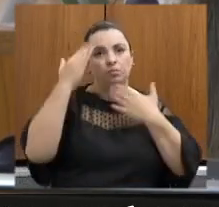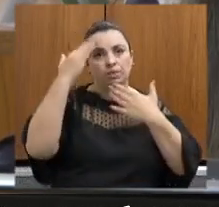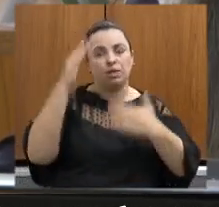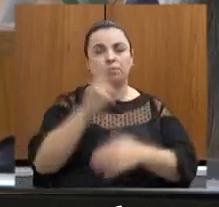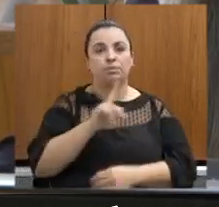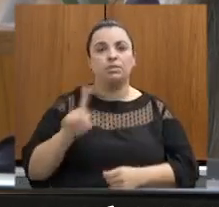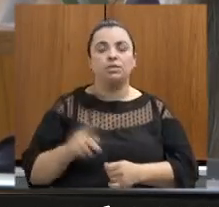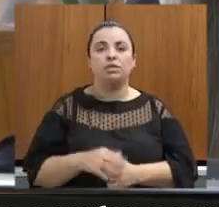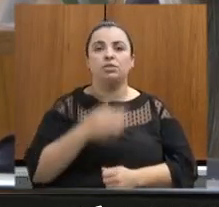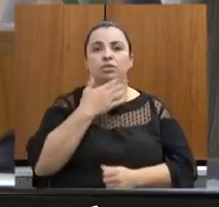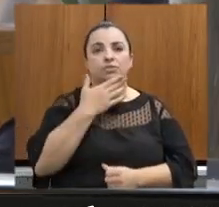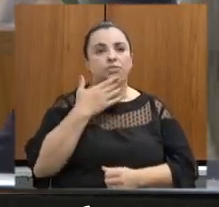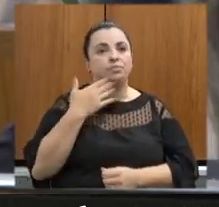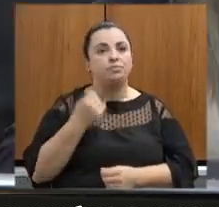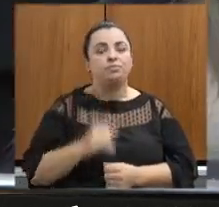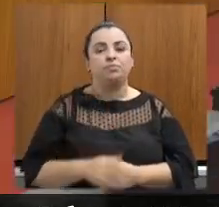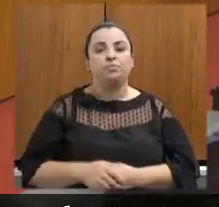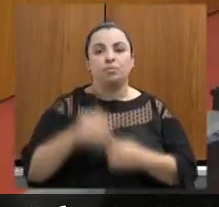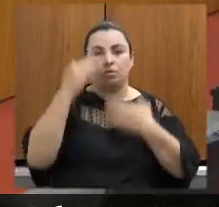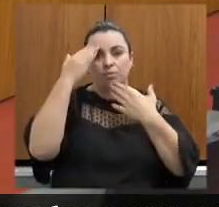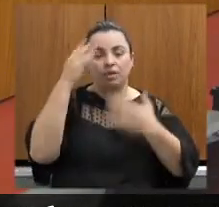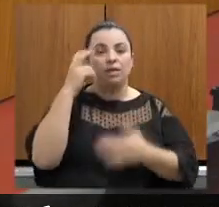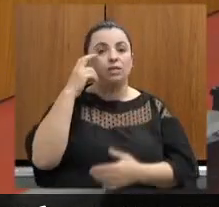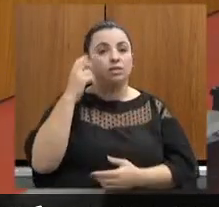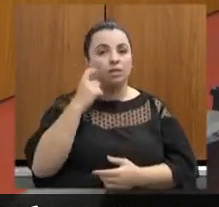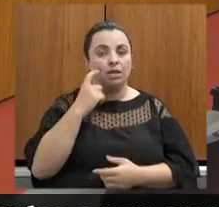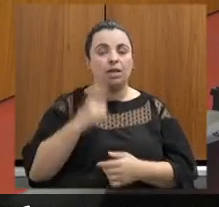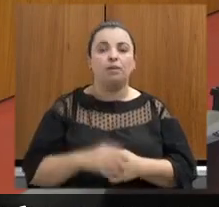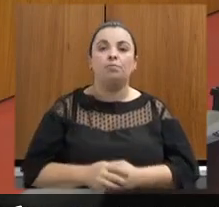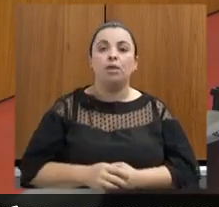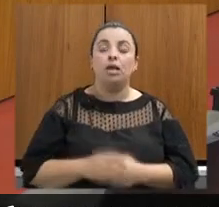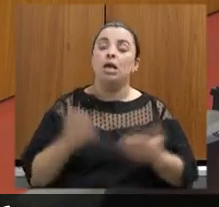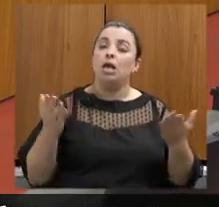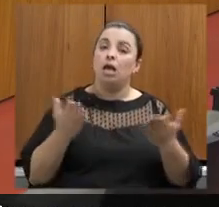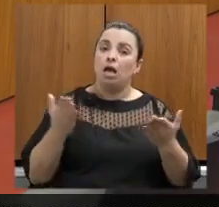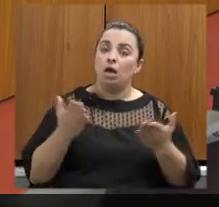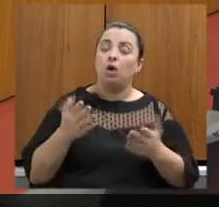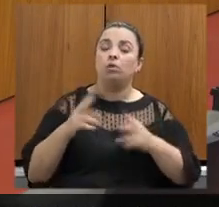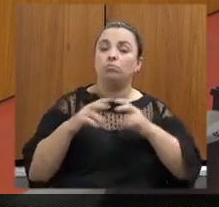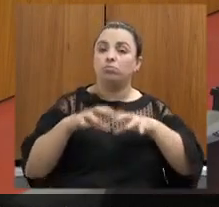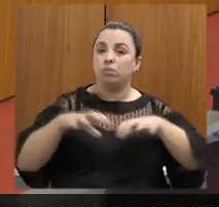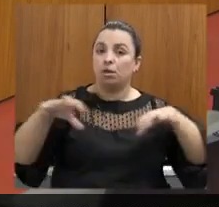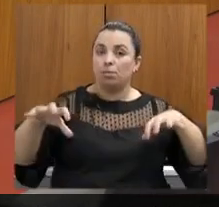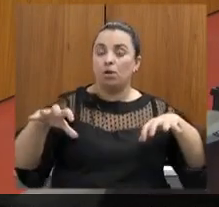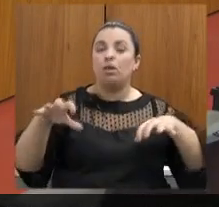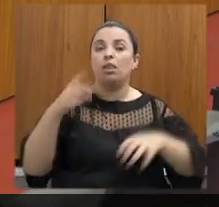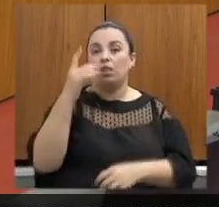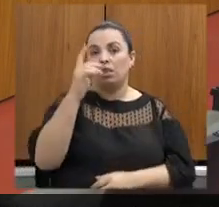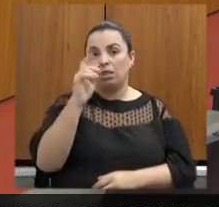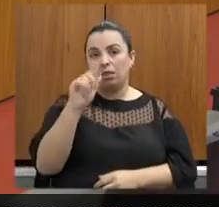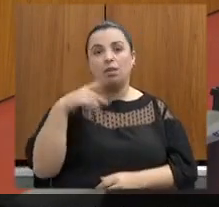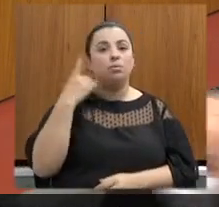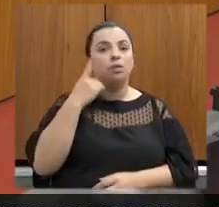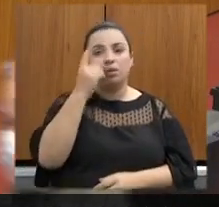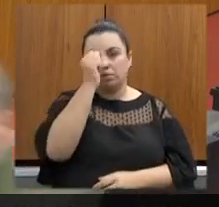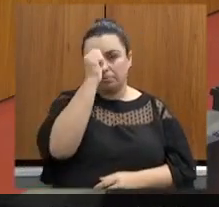muito obrigado deputado Zé Guilherme eu passo a palavra agora remotamente a deputada Ana Paula Siqueira